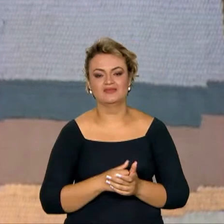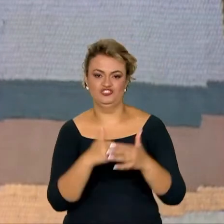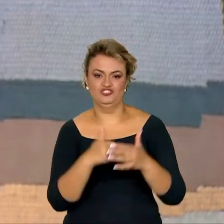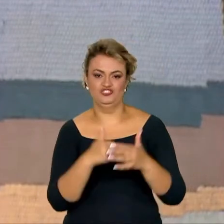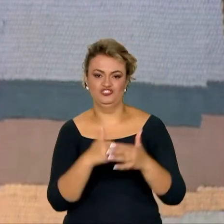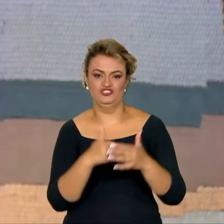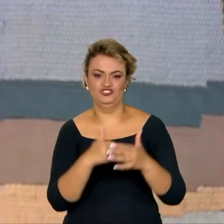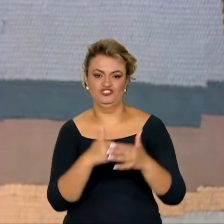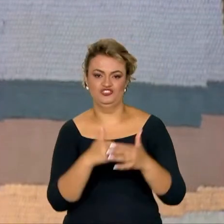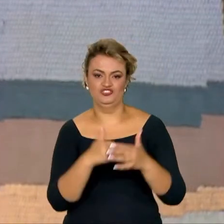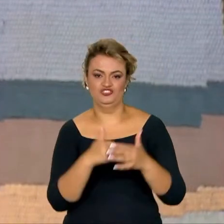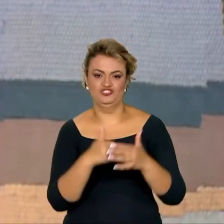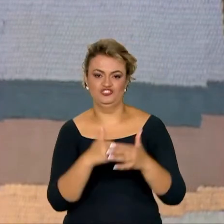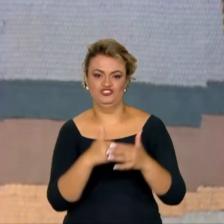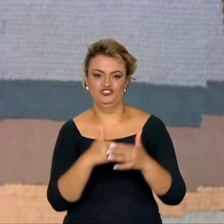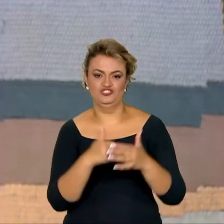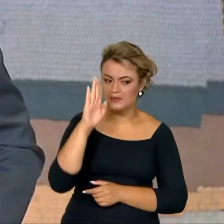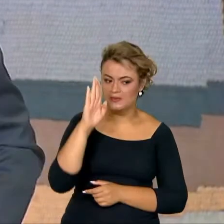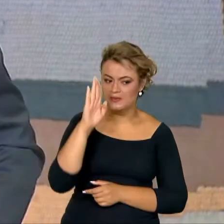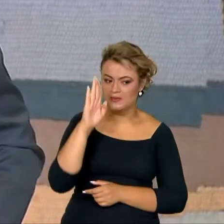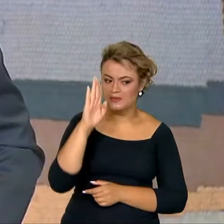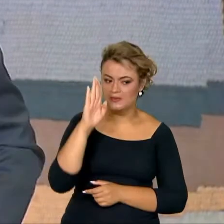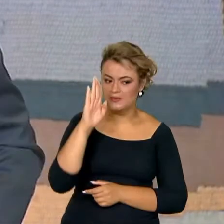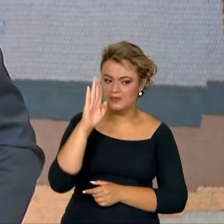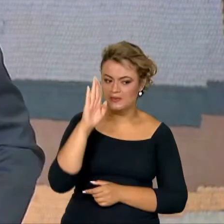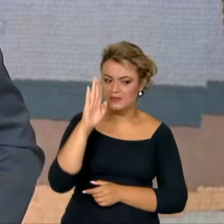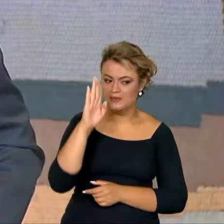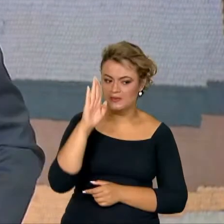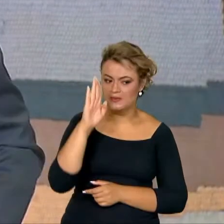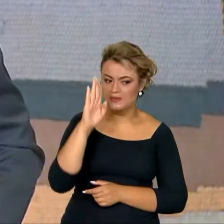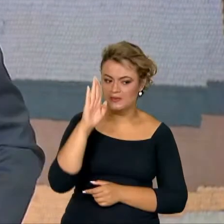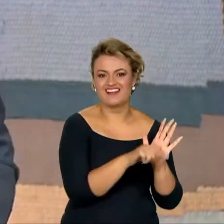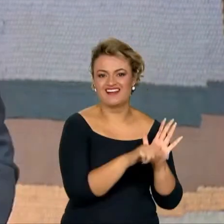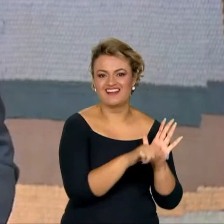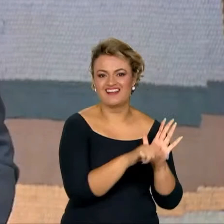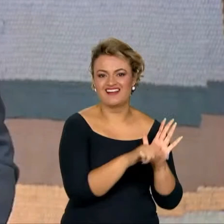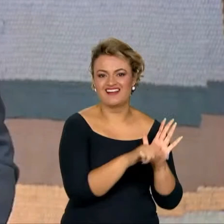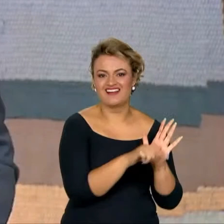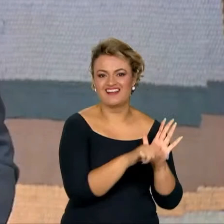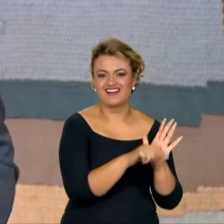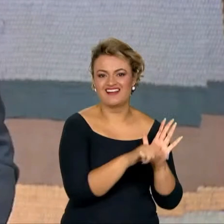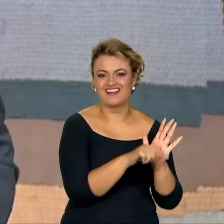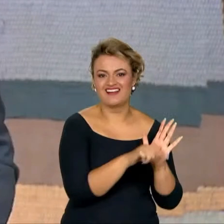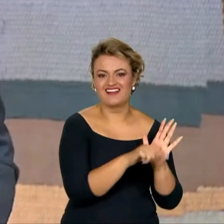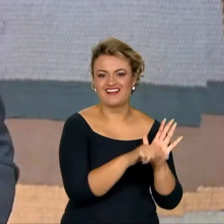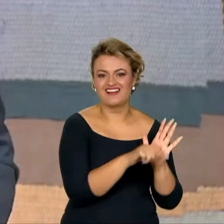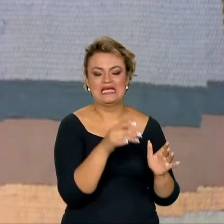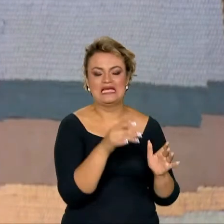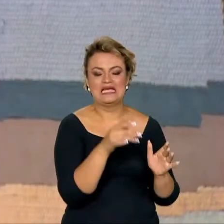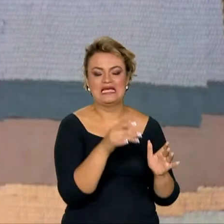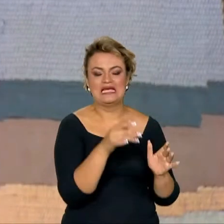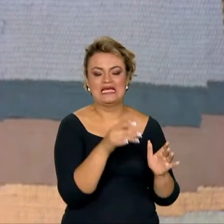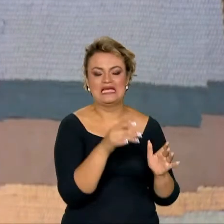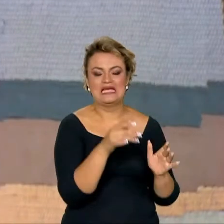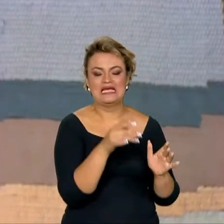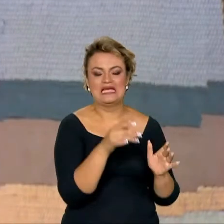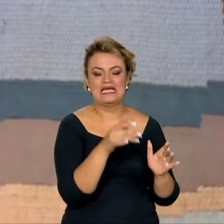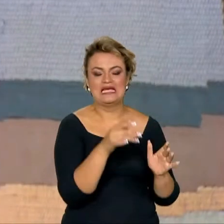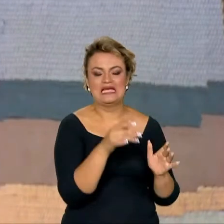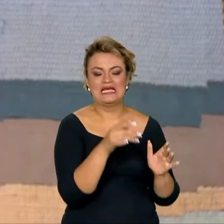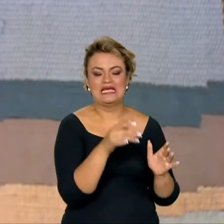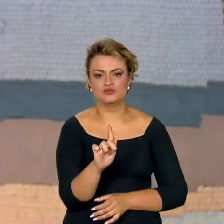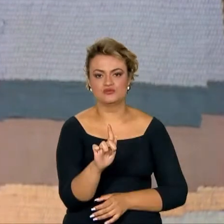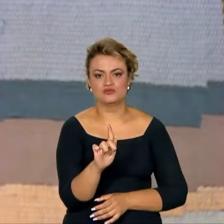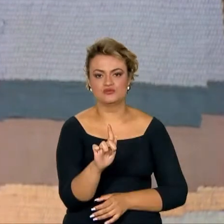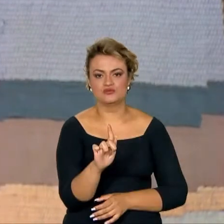Brasil ainda está alguns passos atrás, que é a área de esgotamento sanitário. Nós ainda possuímos,